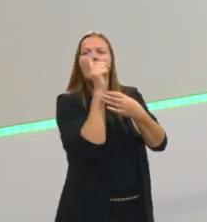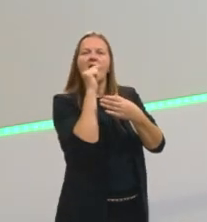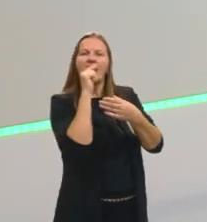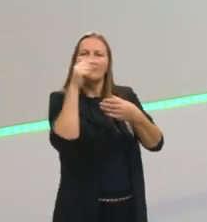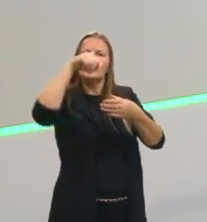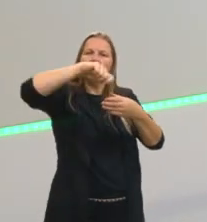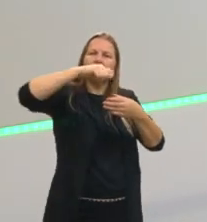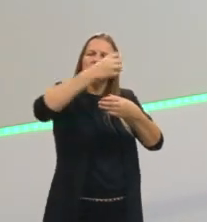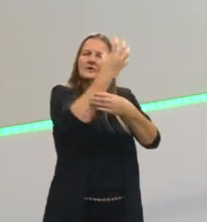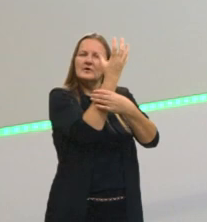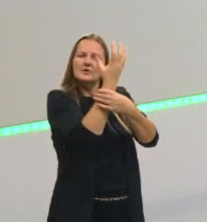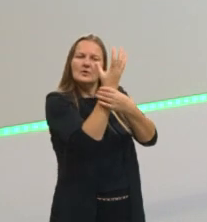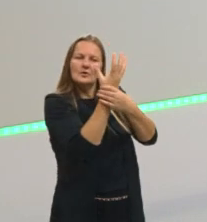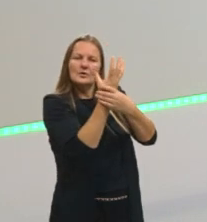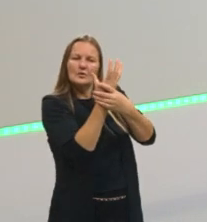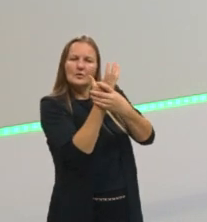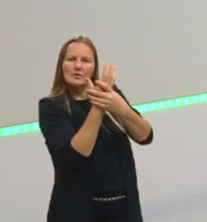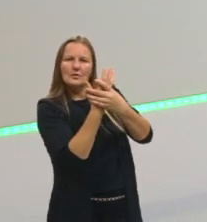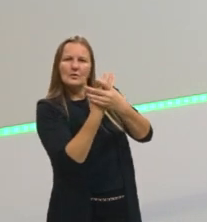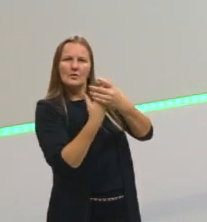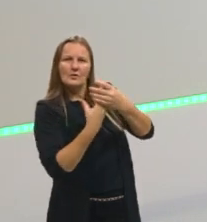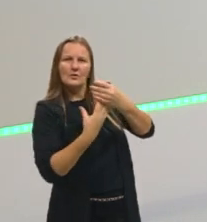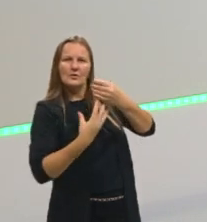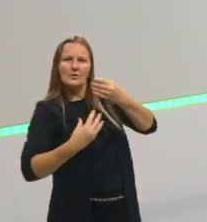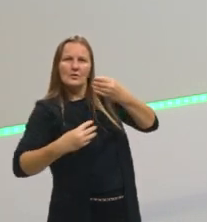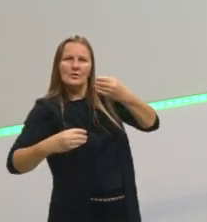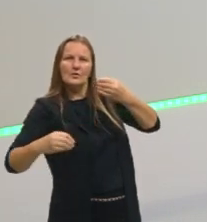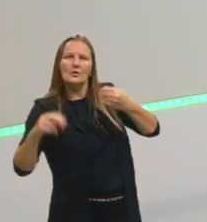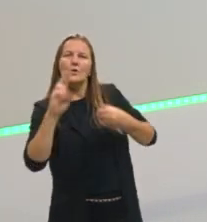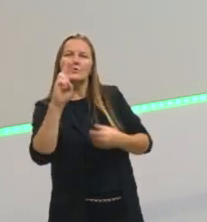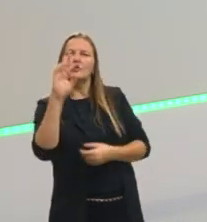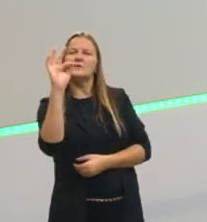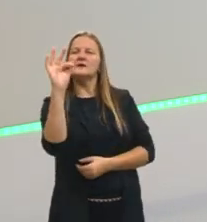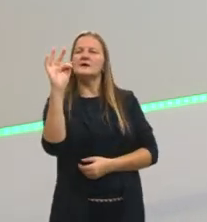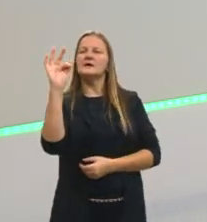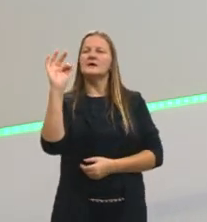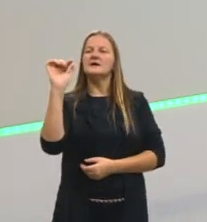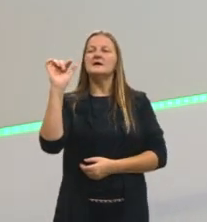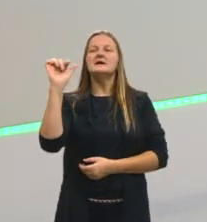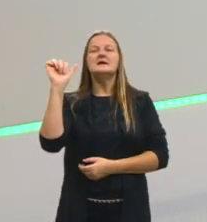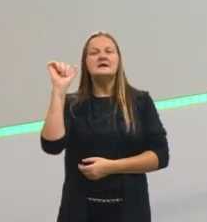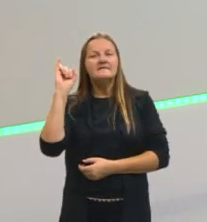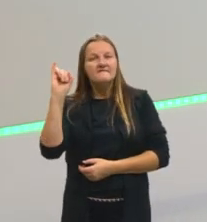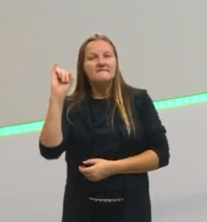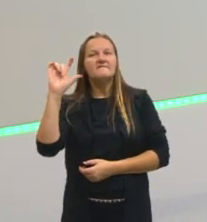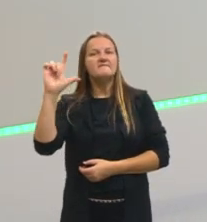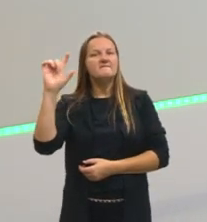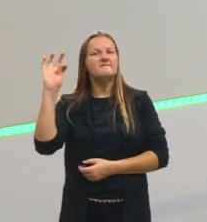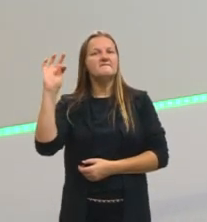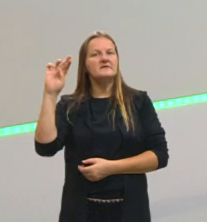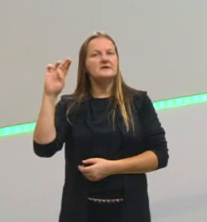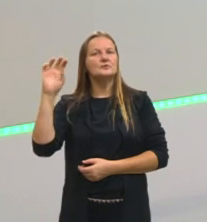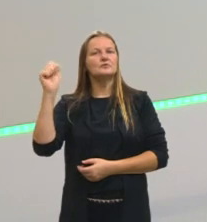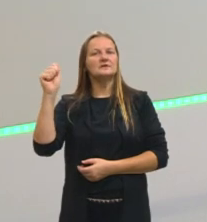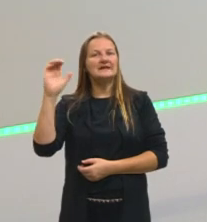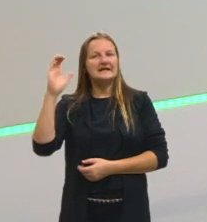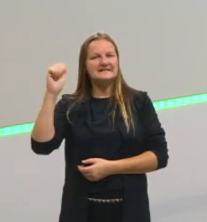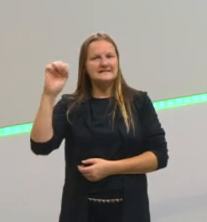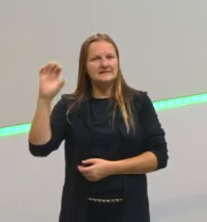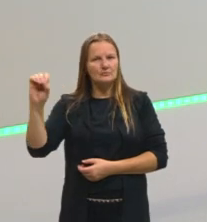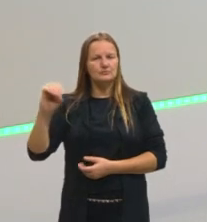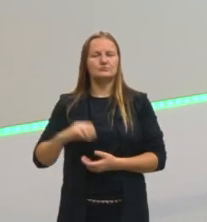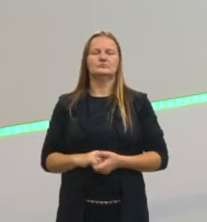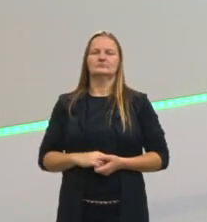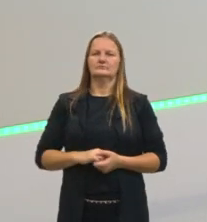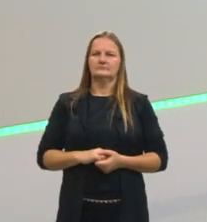por ele, passa o líquido por ele, extraindo ali o café, né? Ficando a solução que nós queríamos, a mistura que nós queríamos, somente de